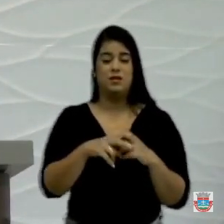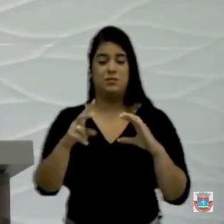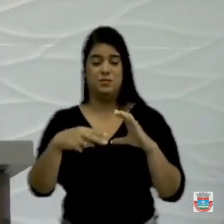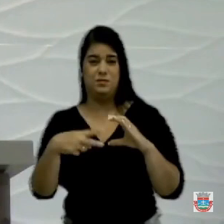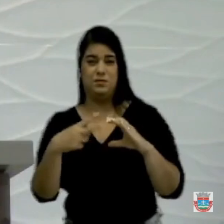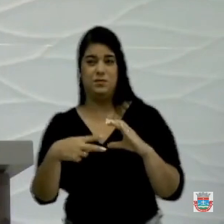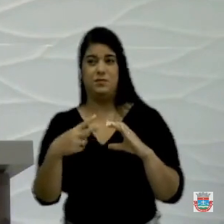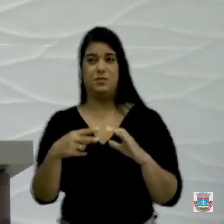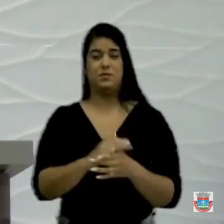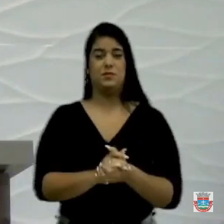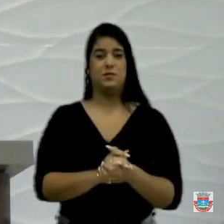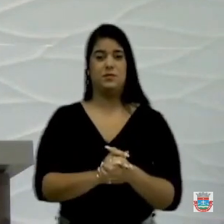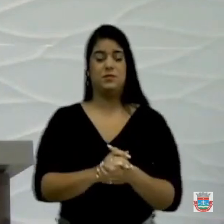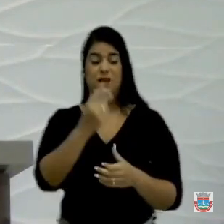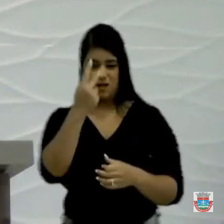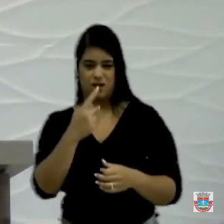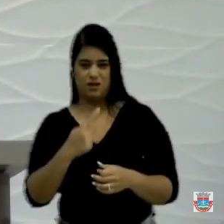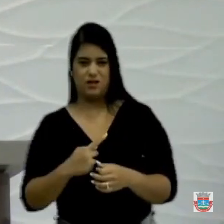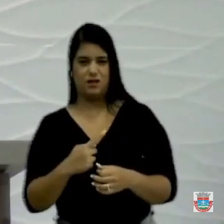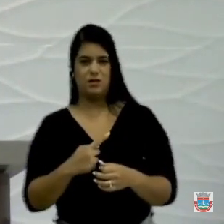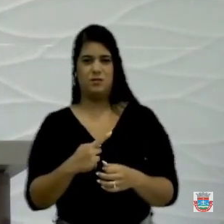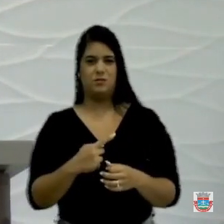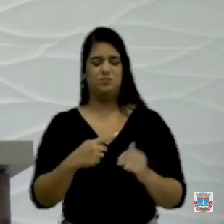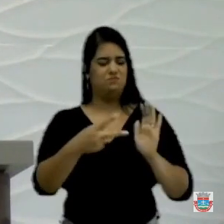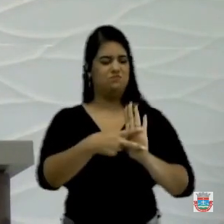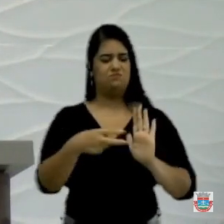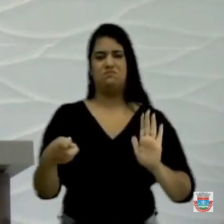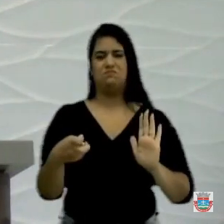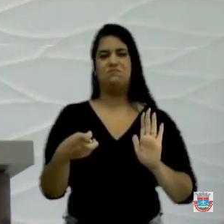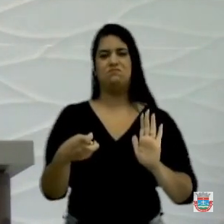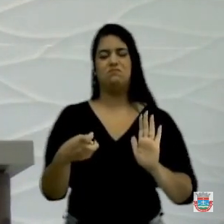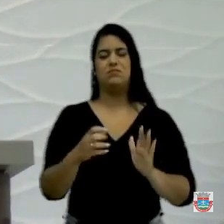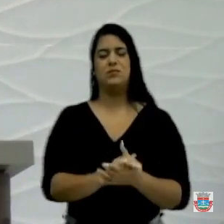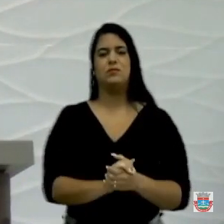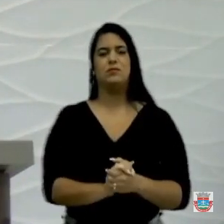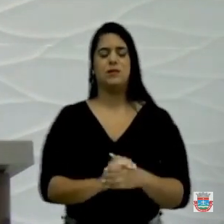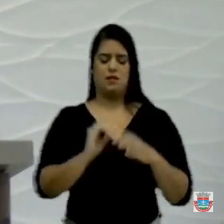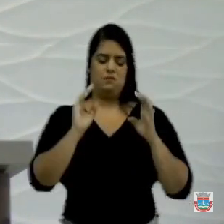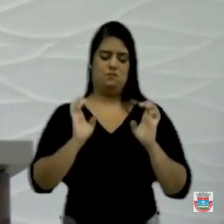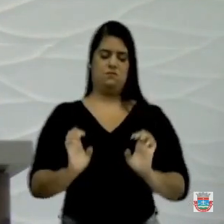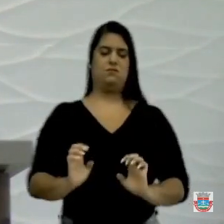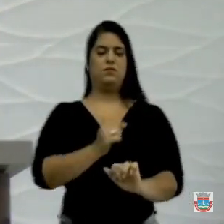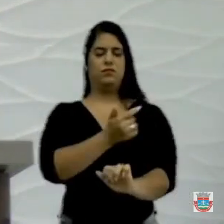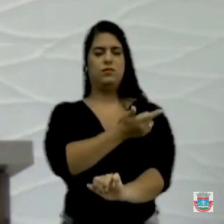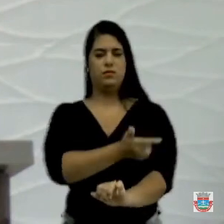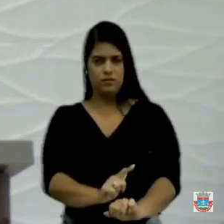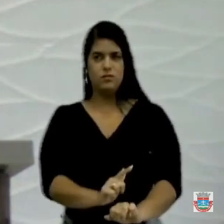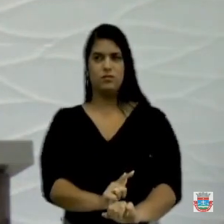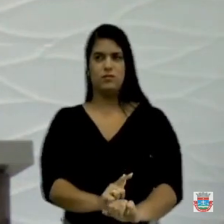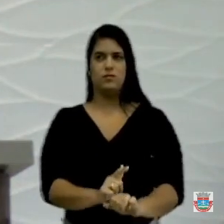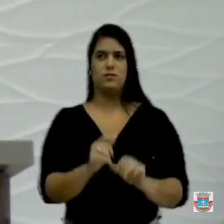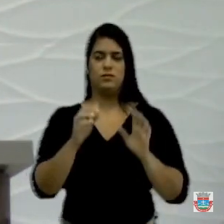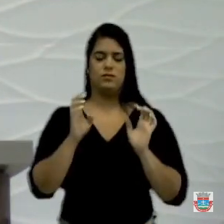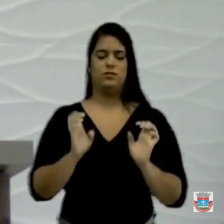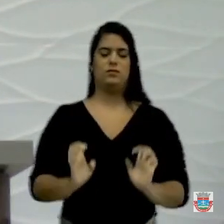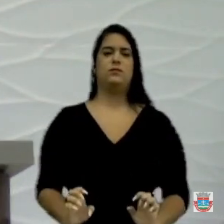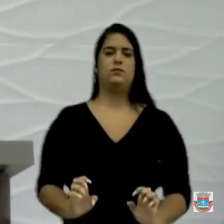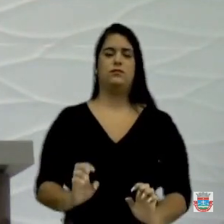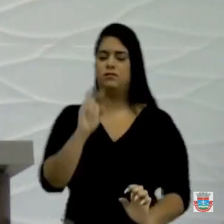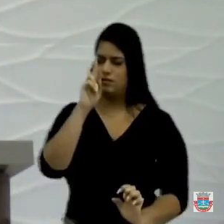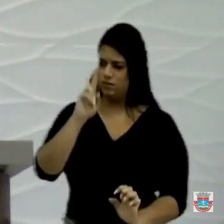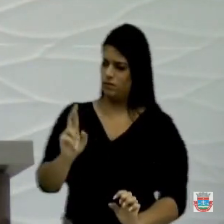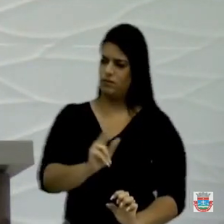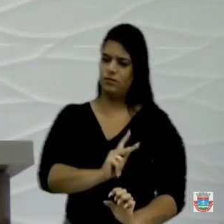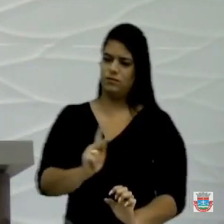tumultuar, não, porque essa vereadora aqui, ela tem uma linha e ela tem uma postura. A postura dela não é essa, senhor presidente.